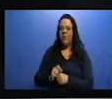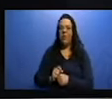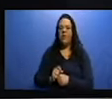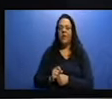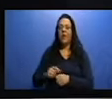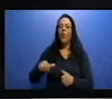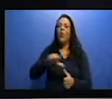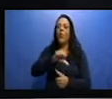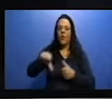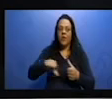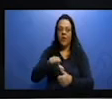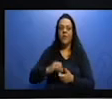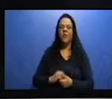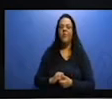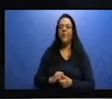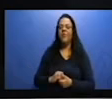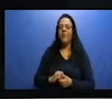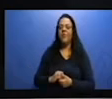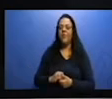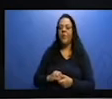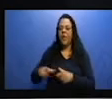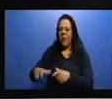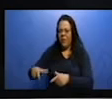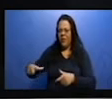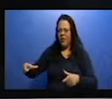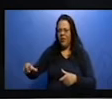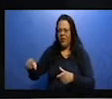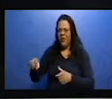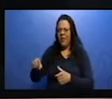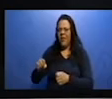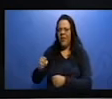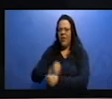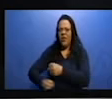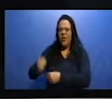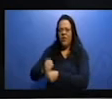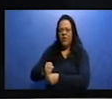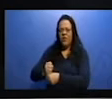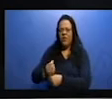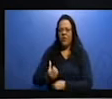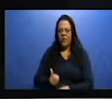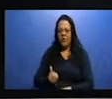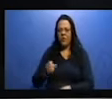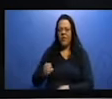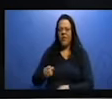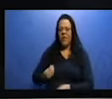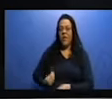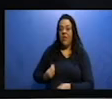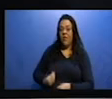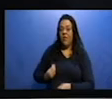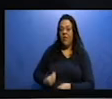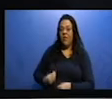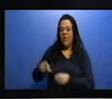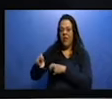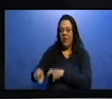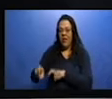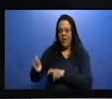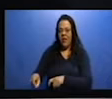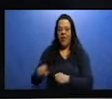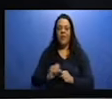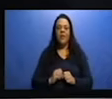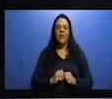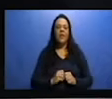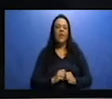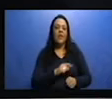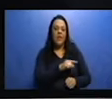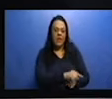maioria ainda vivia, né? Na área rural na década de 60. Isso se inverteu, olha, na década de 70. Então, a partir da década de 70,